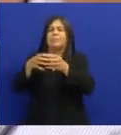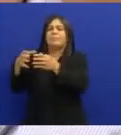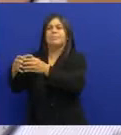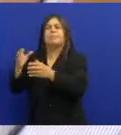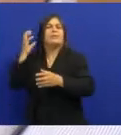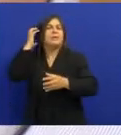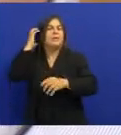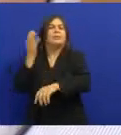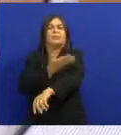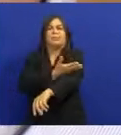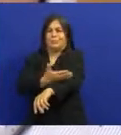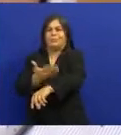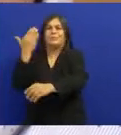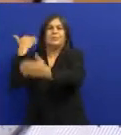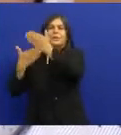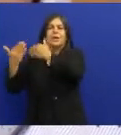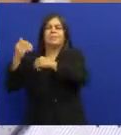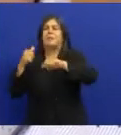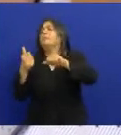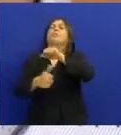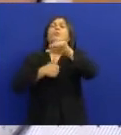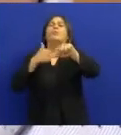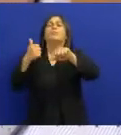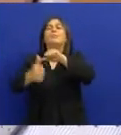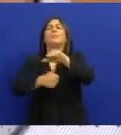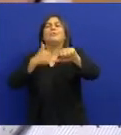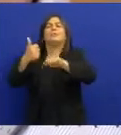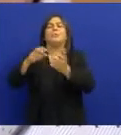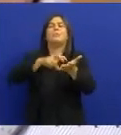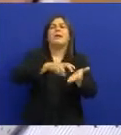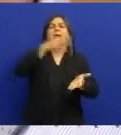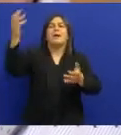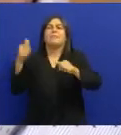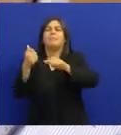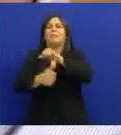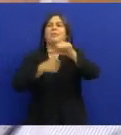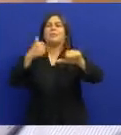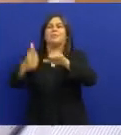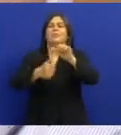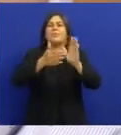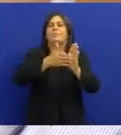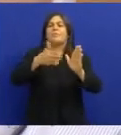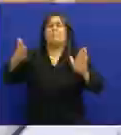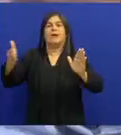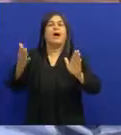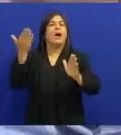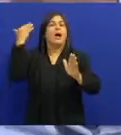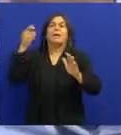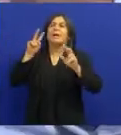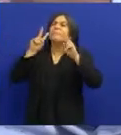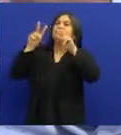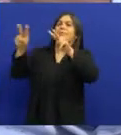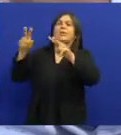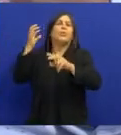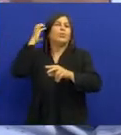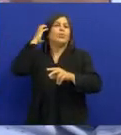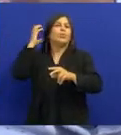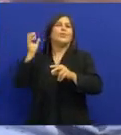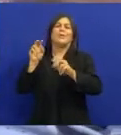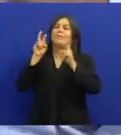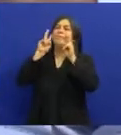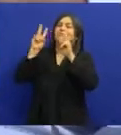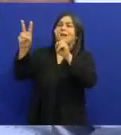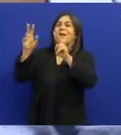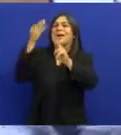Pequenos grupos Porque aí Você variava A programação Durante o dia inteiro Como era tudo ao vivo Você não tinha nada